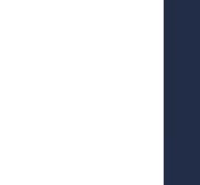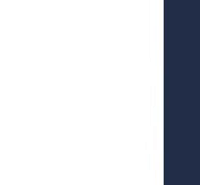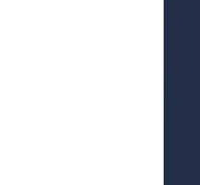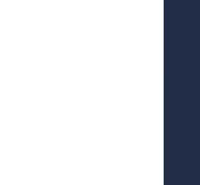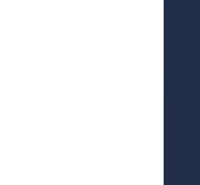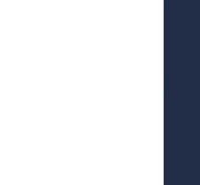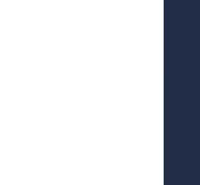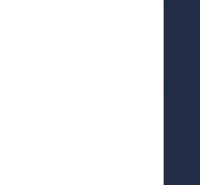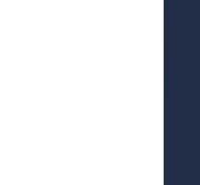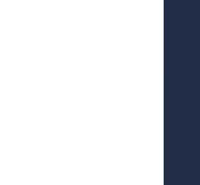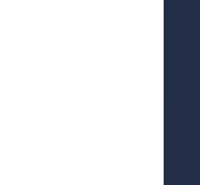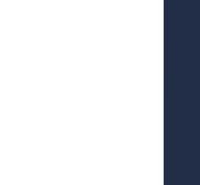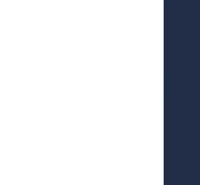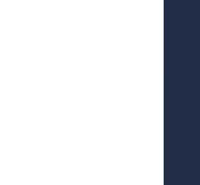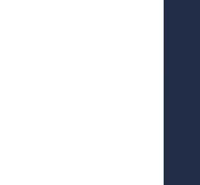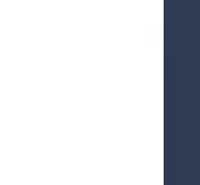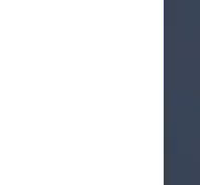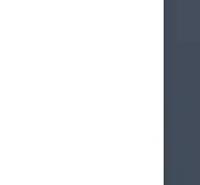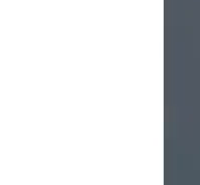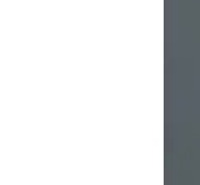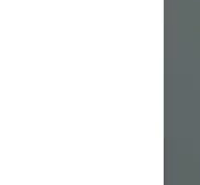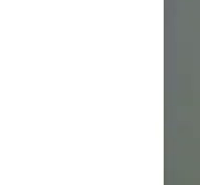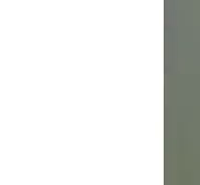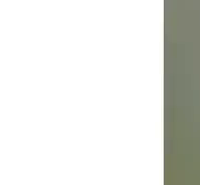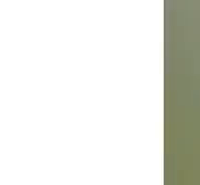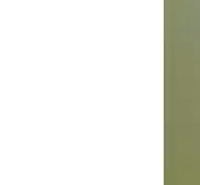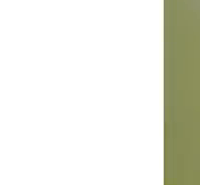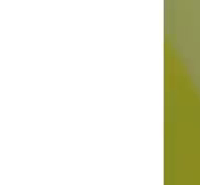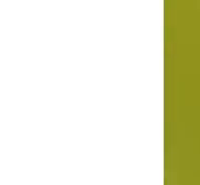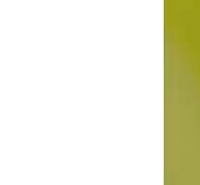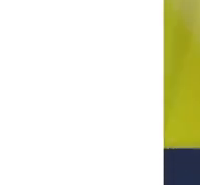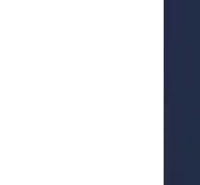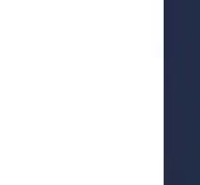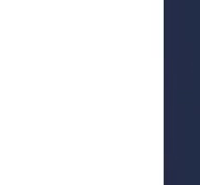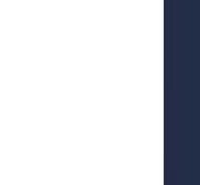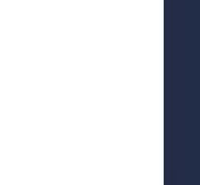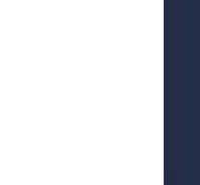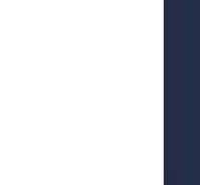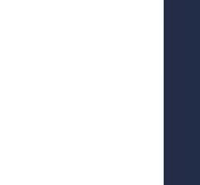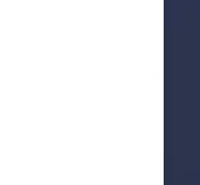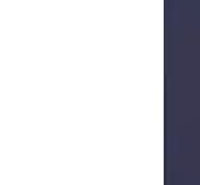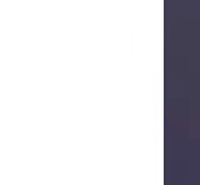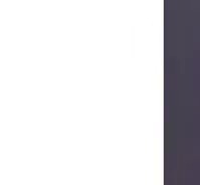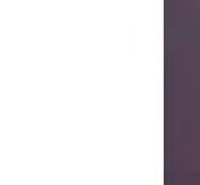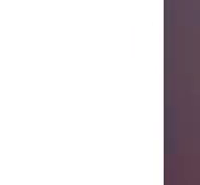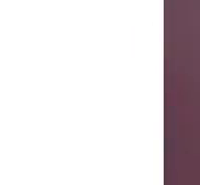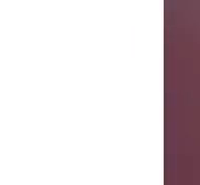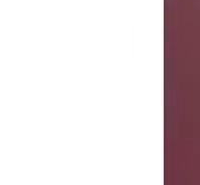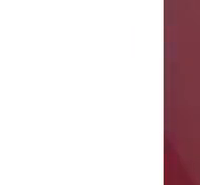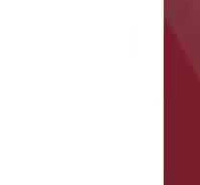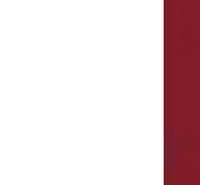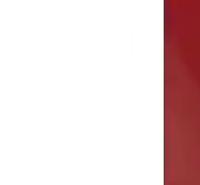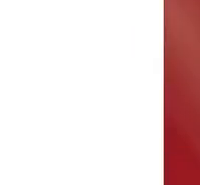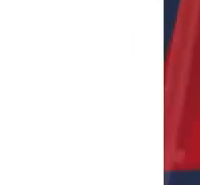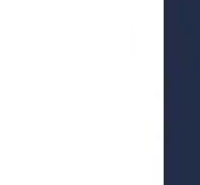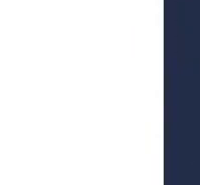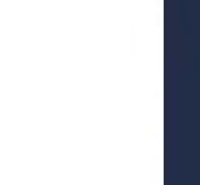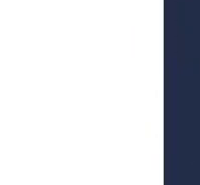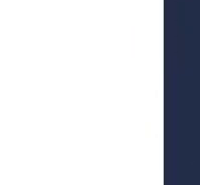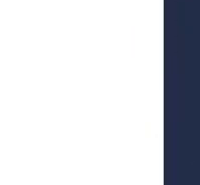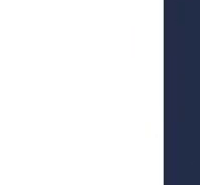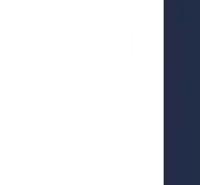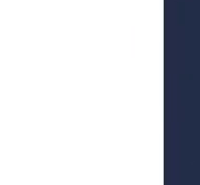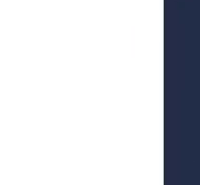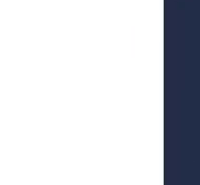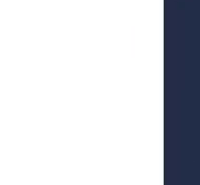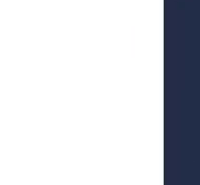normal de geração é sinalizada pela bandeira verde. A bandeira amarela indica condições de geração menos favoráveis e